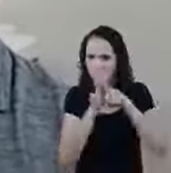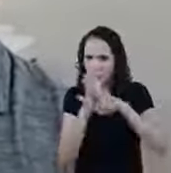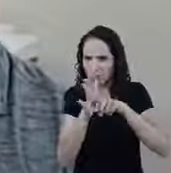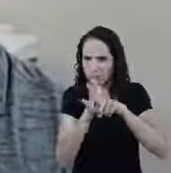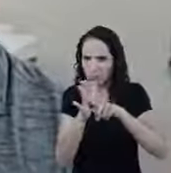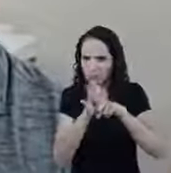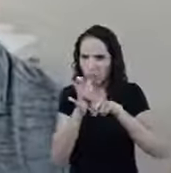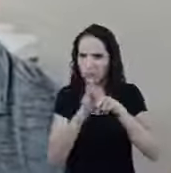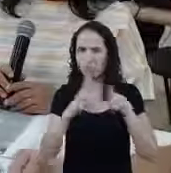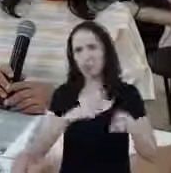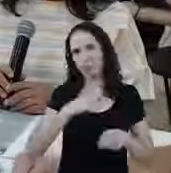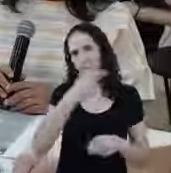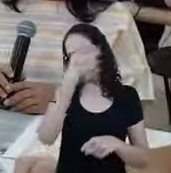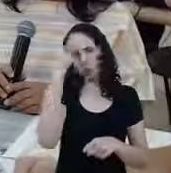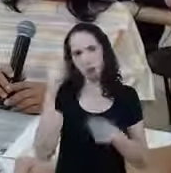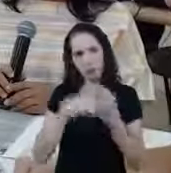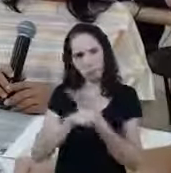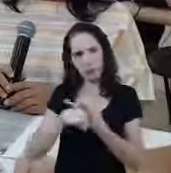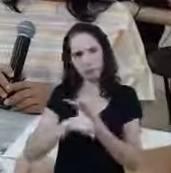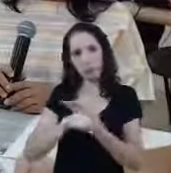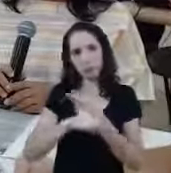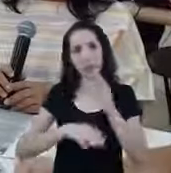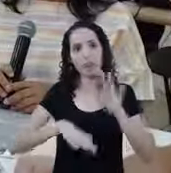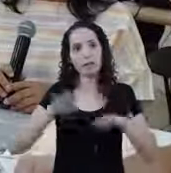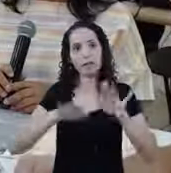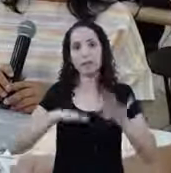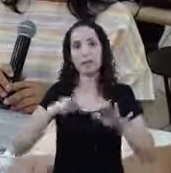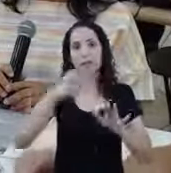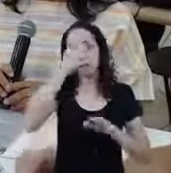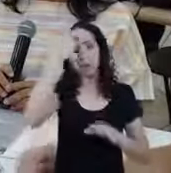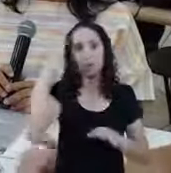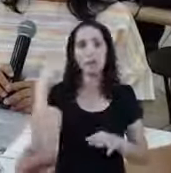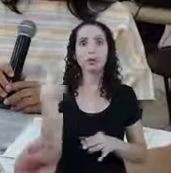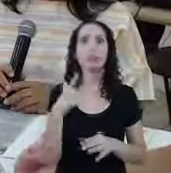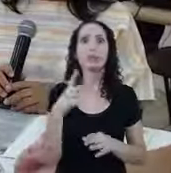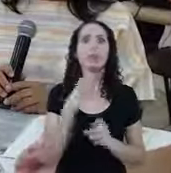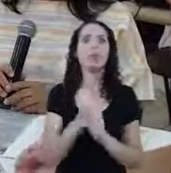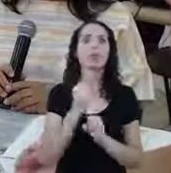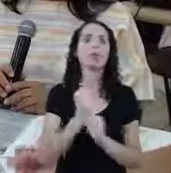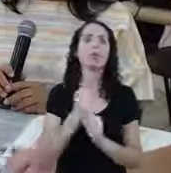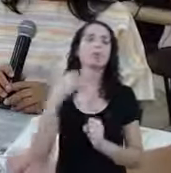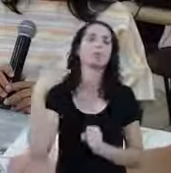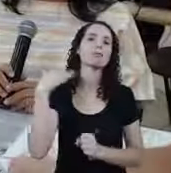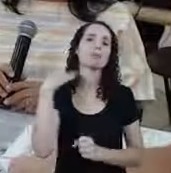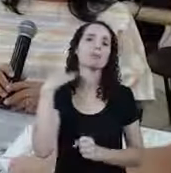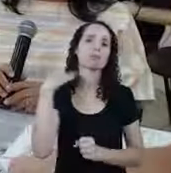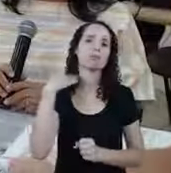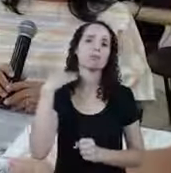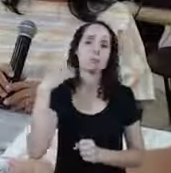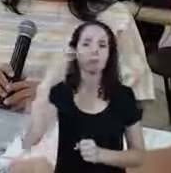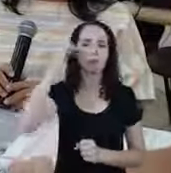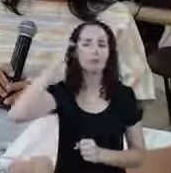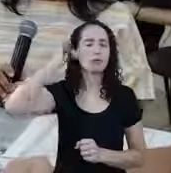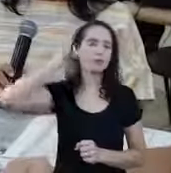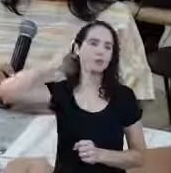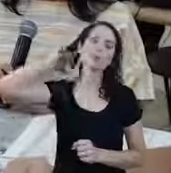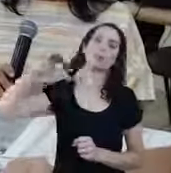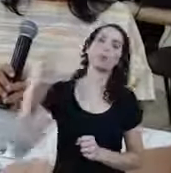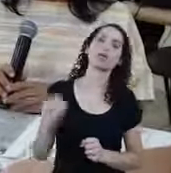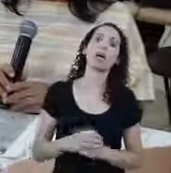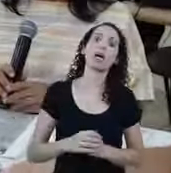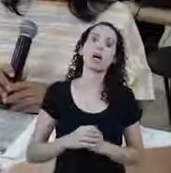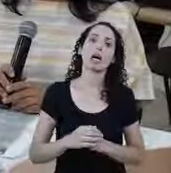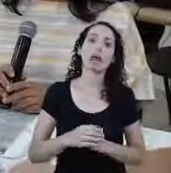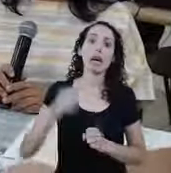disso Teve uma pessoa que me procurou A pessoa às vezes não tem Uma conta no banco Isso é importante Porque isso foi bem